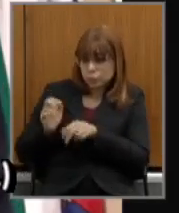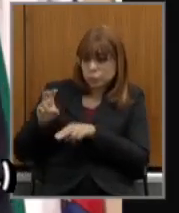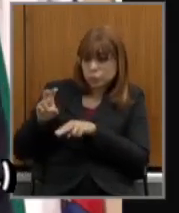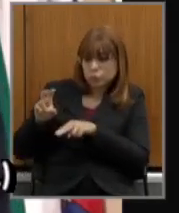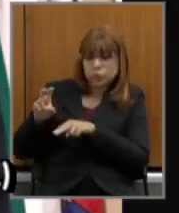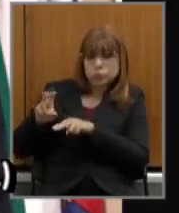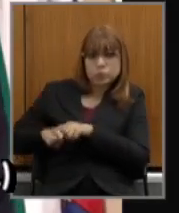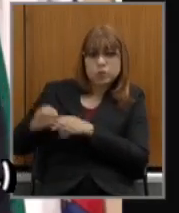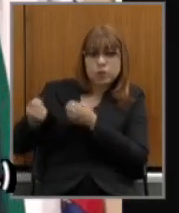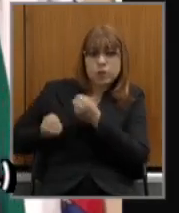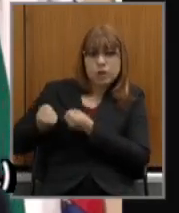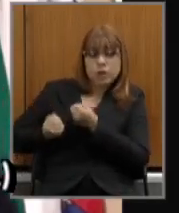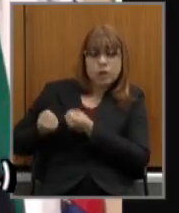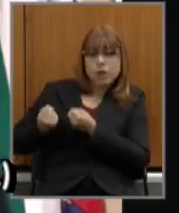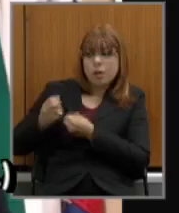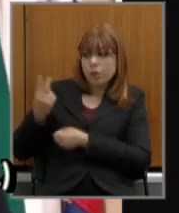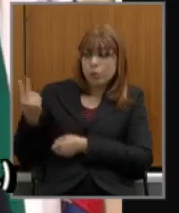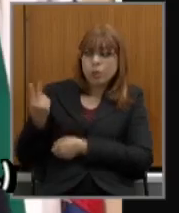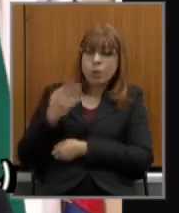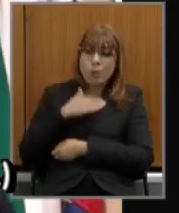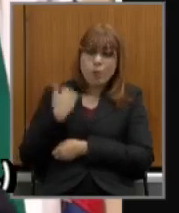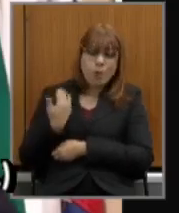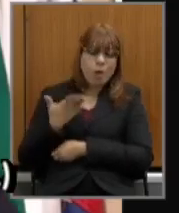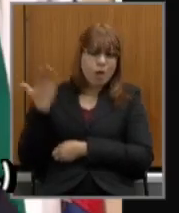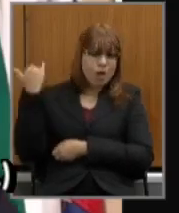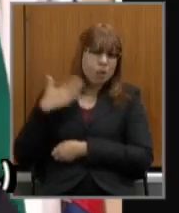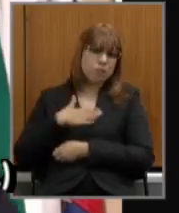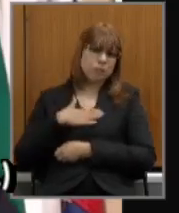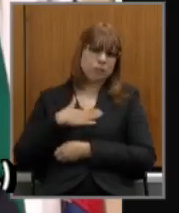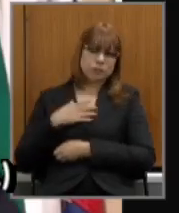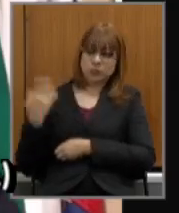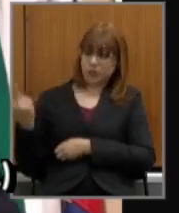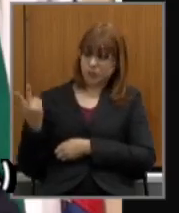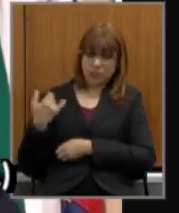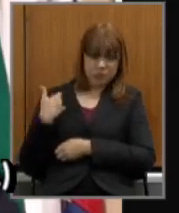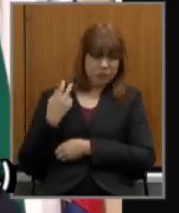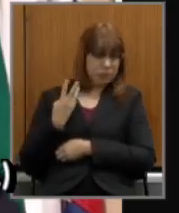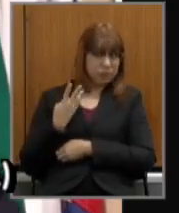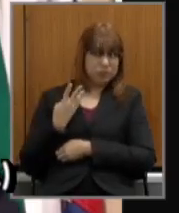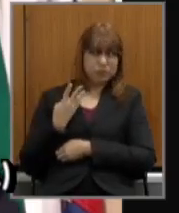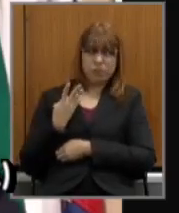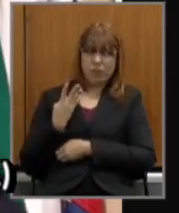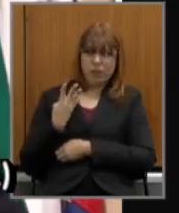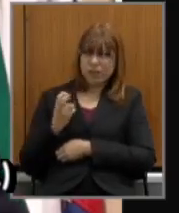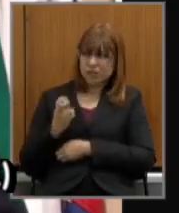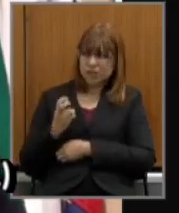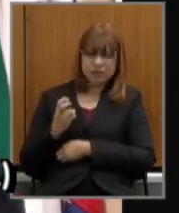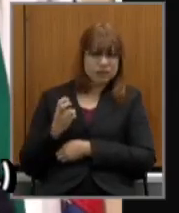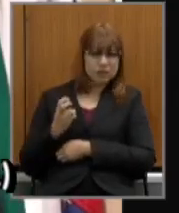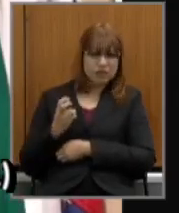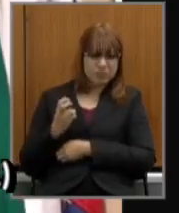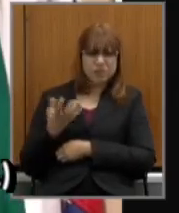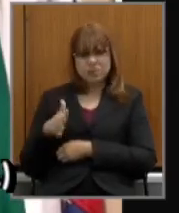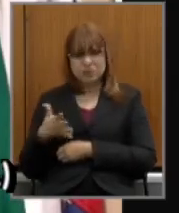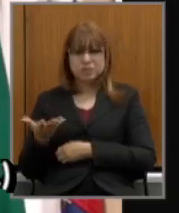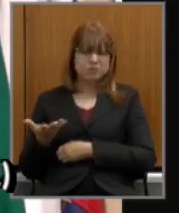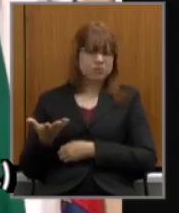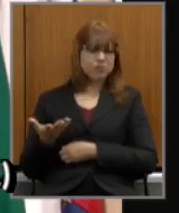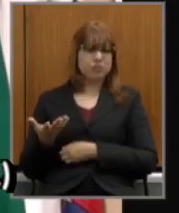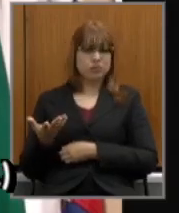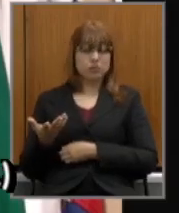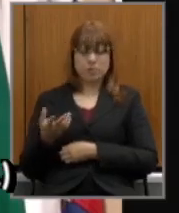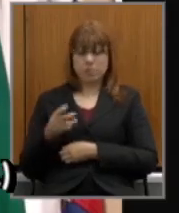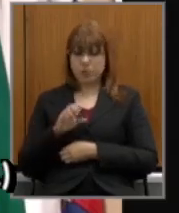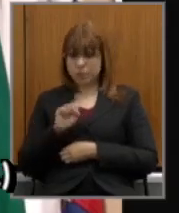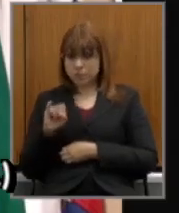mortos e agora não chegaram a 50 anos não não chegaram a 45 e agora se nós fizermos